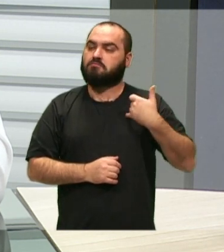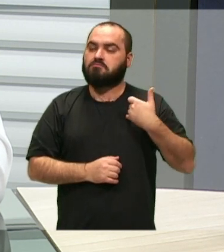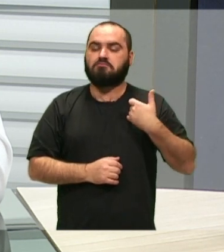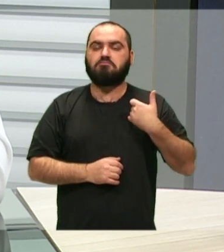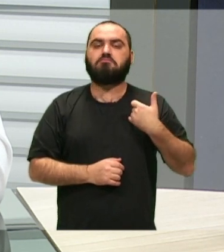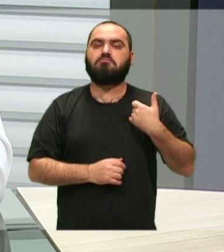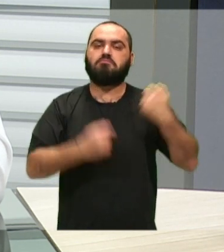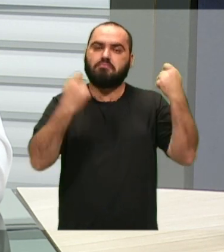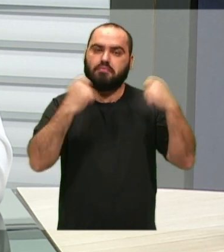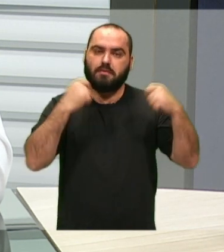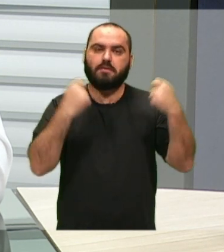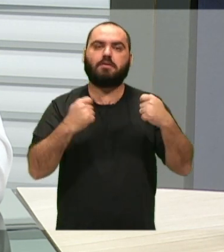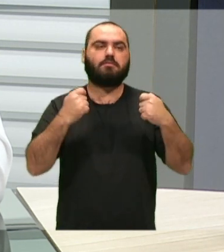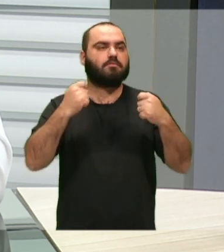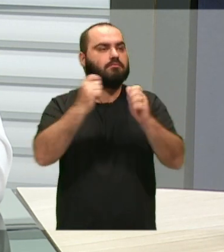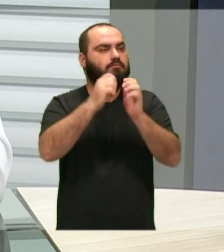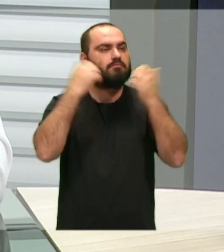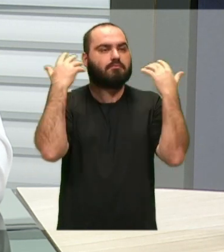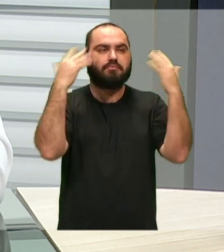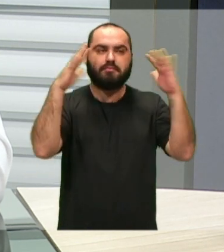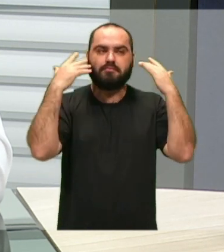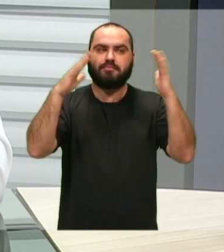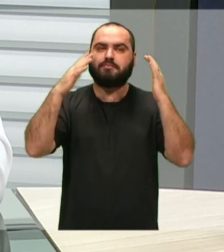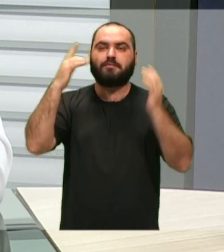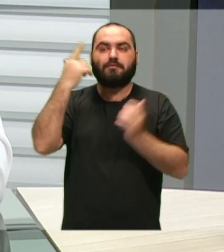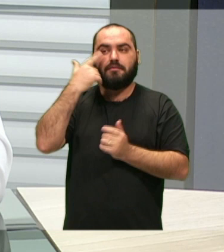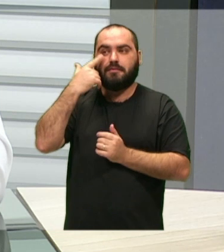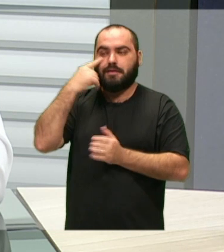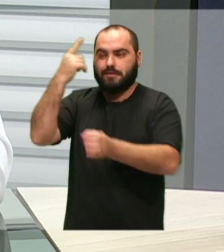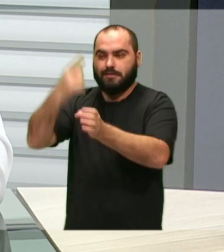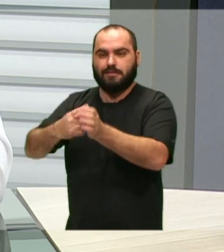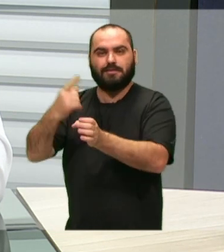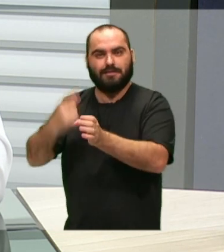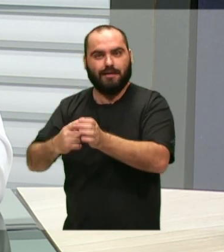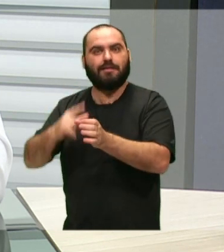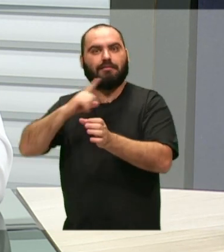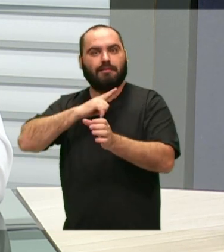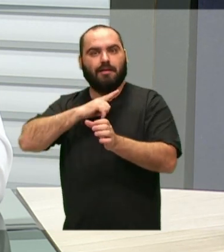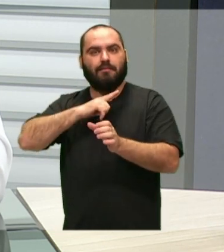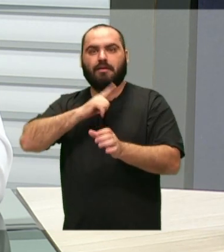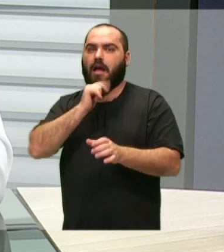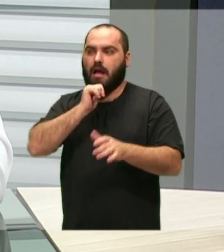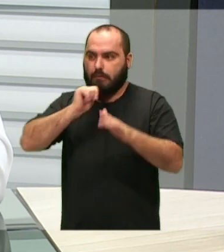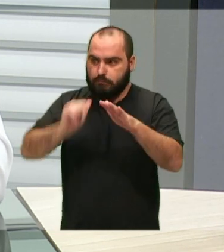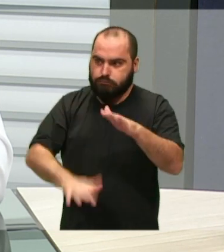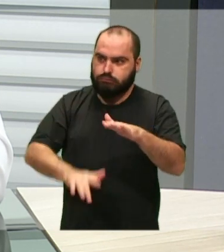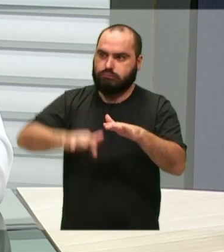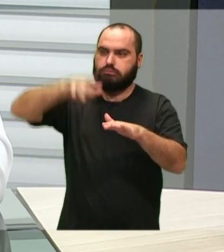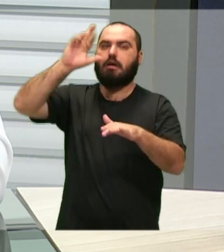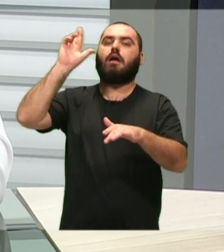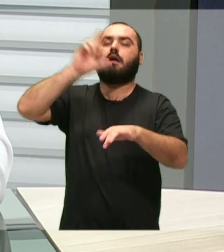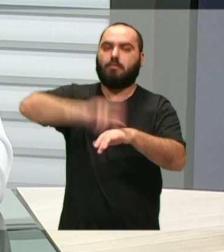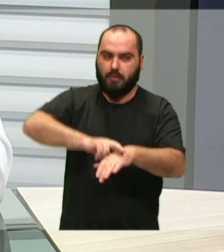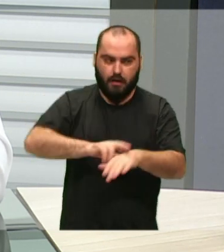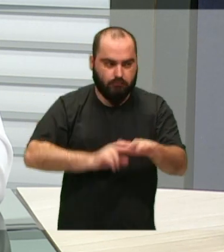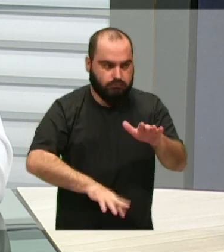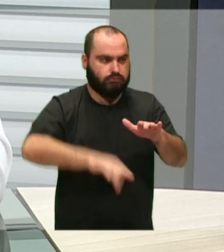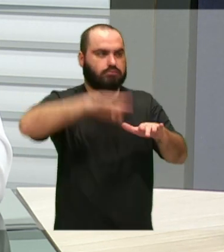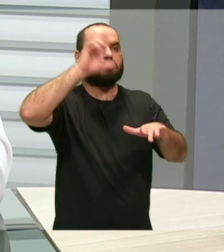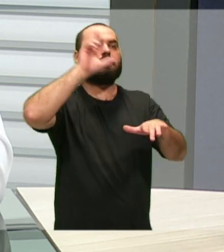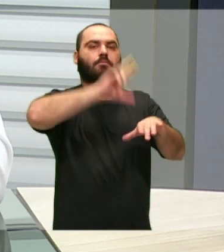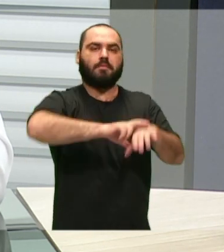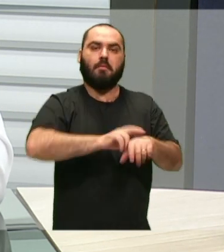conquistas, avanços, quem conheceu essa cidade, tantos desastres que a natureza trouxe, se recuperou várias vezes, tem um povo resiliente.